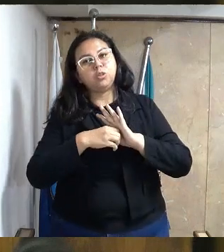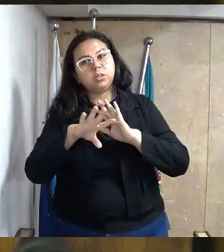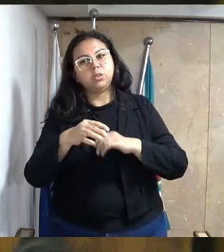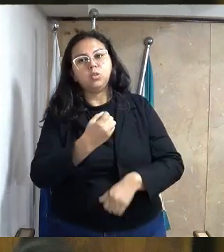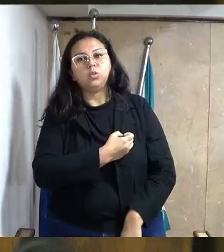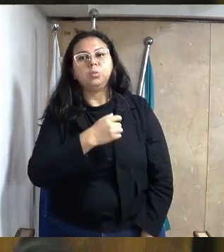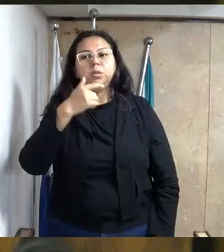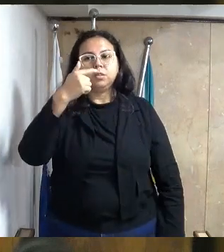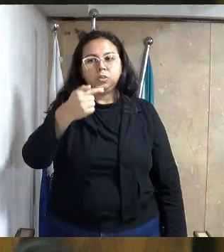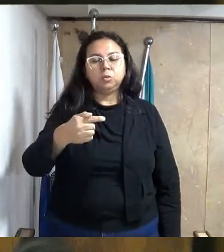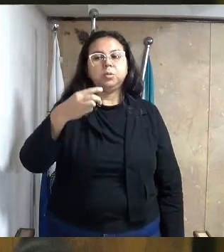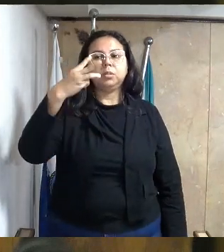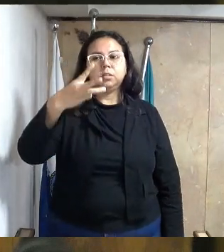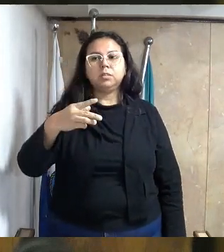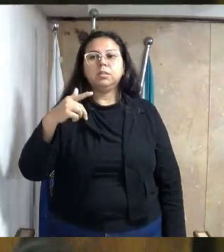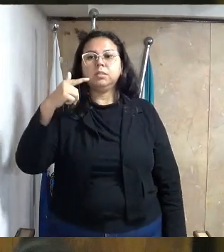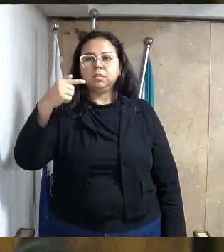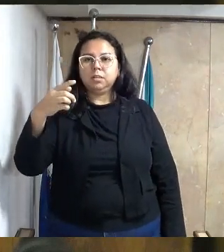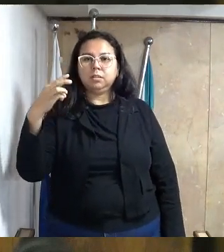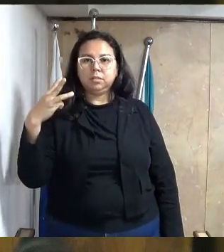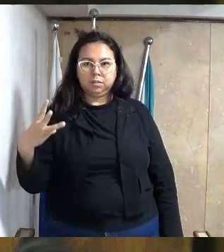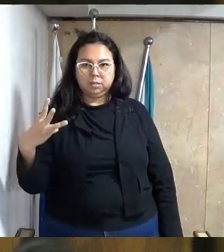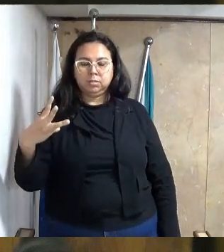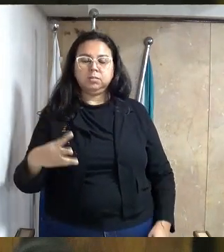número 7.373.